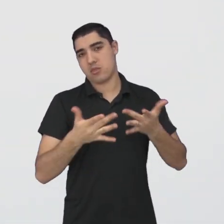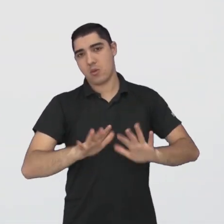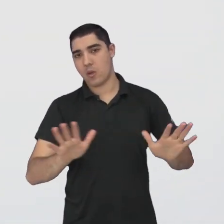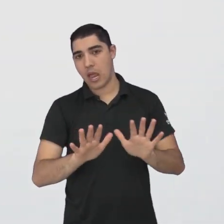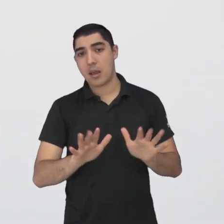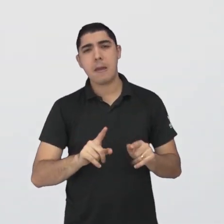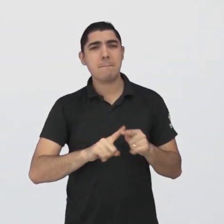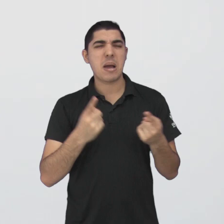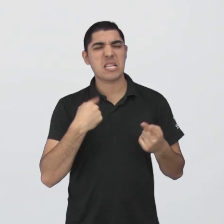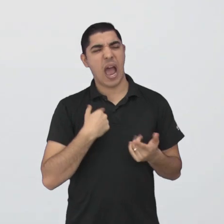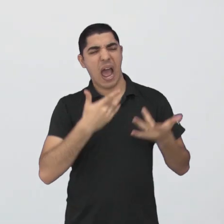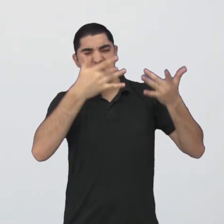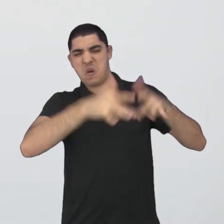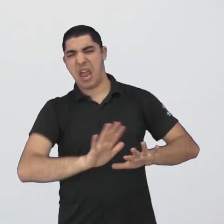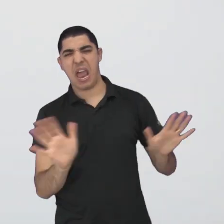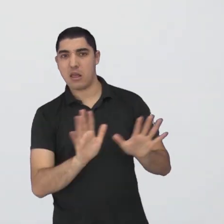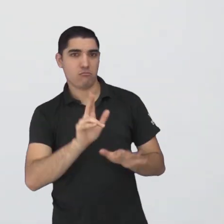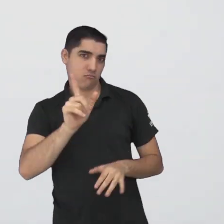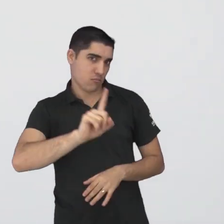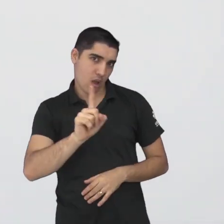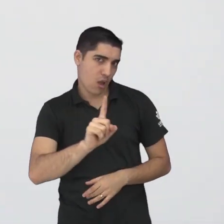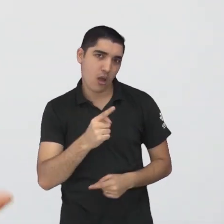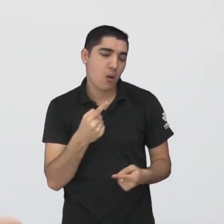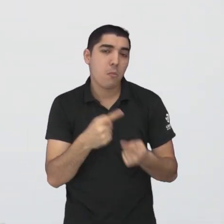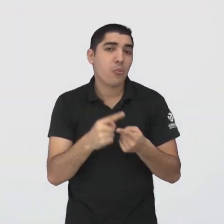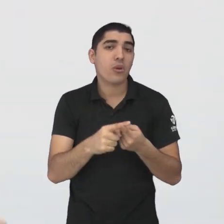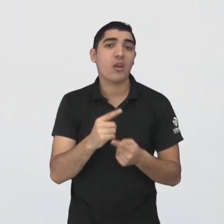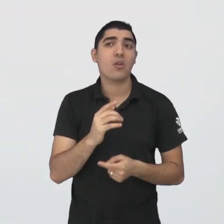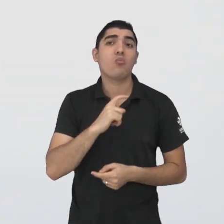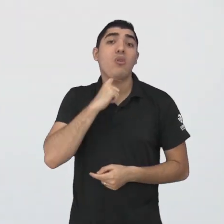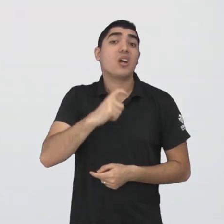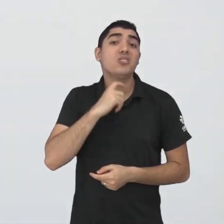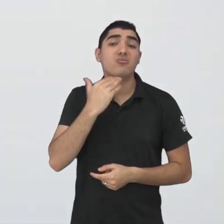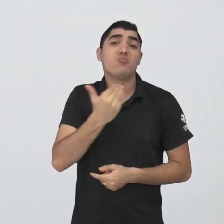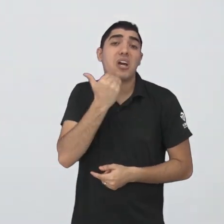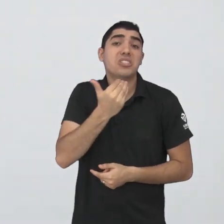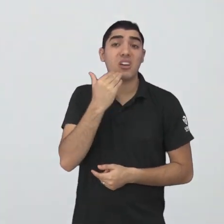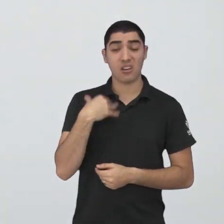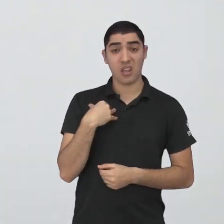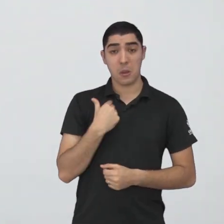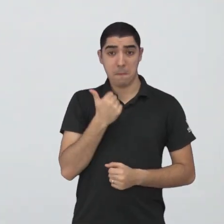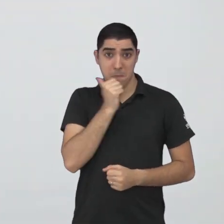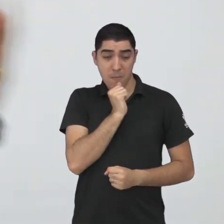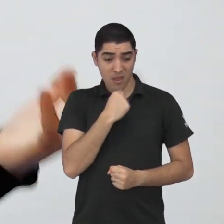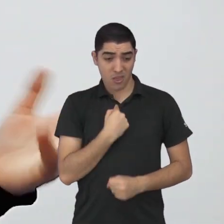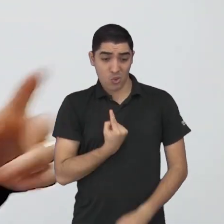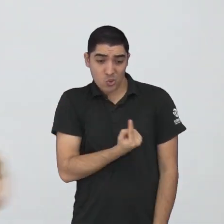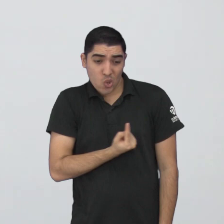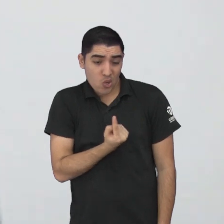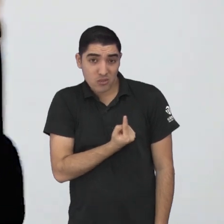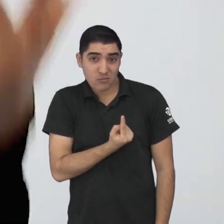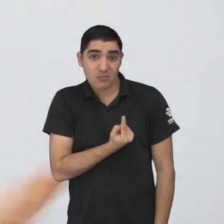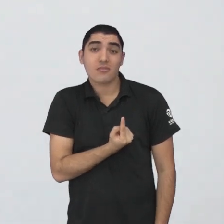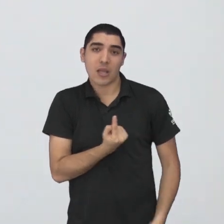descarto, né? Até porque também, para ser mãe, não dá para ser sozinha, né? Então, para eu ter um outro filho, eu teria que ter um parceiro